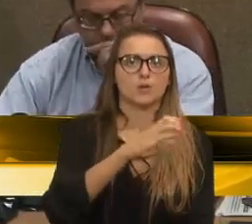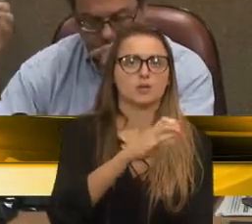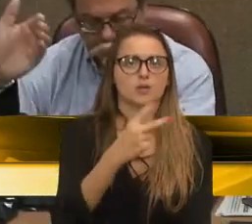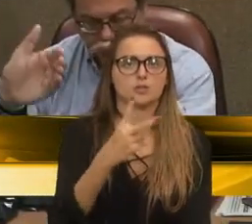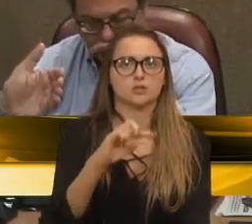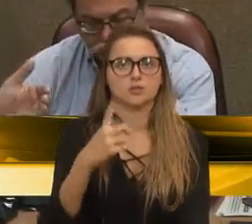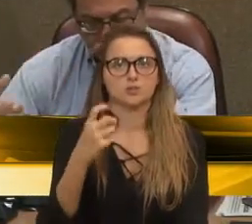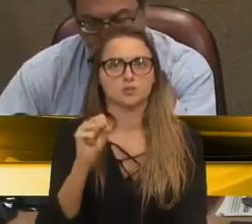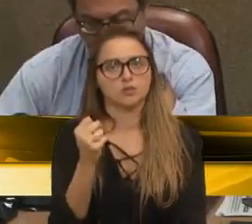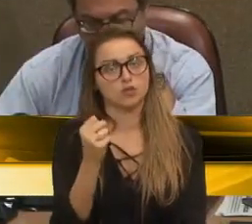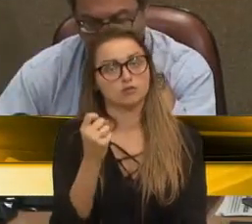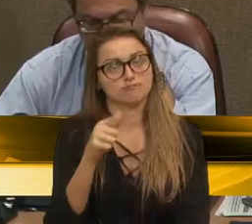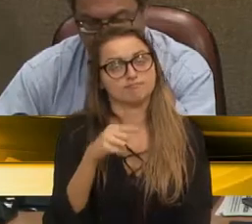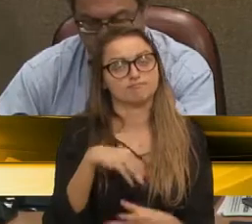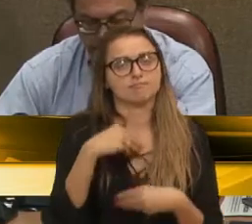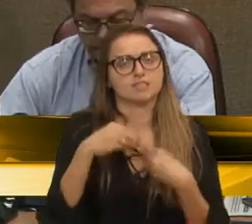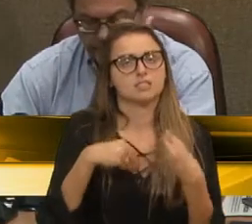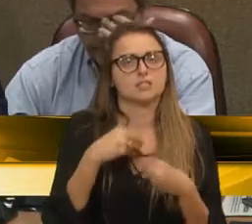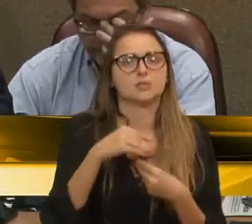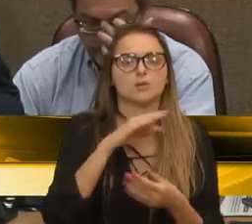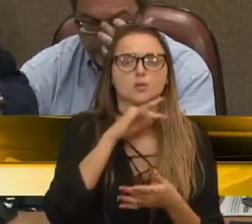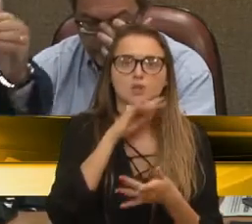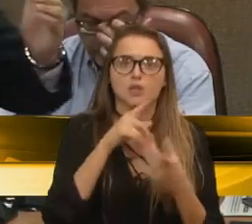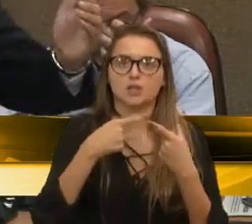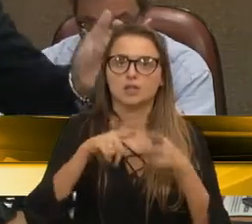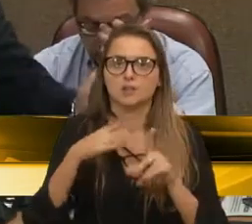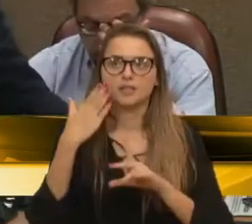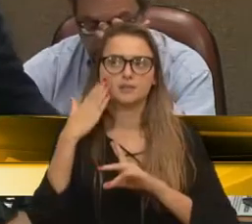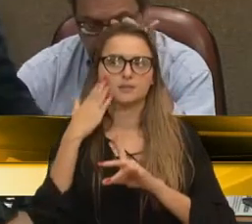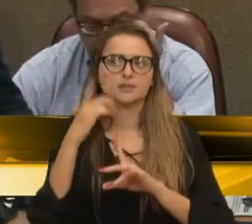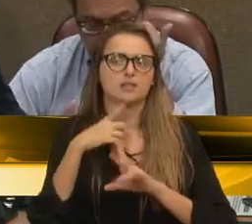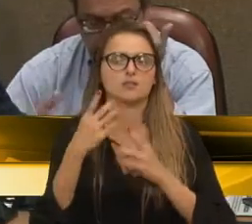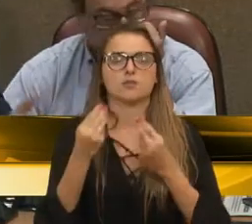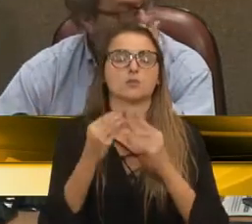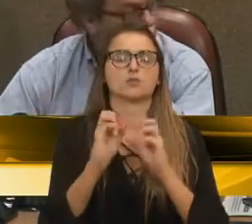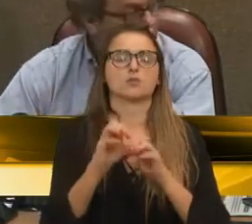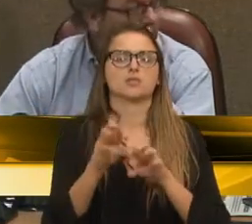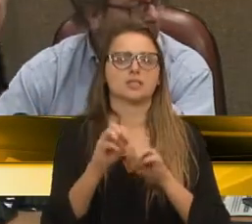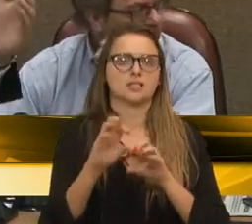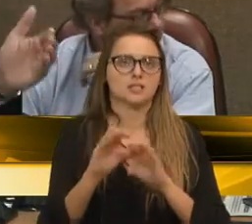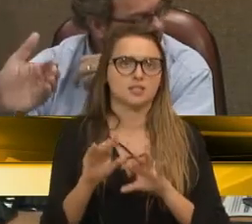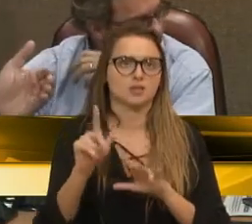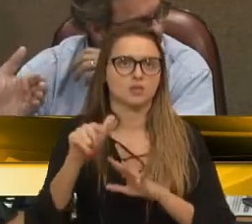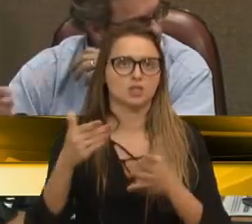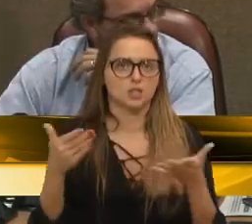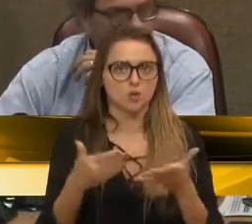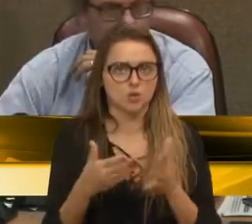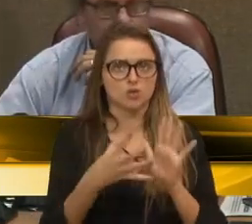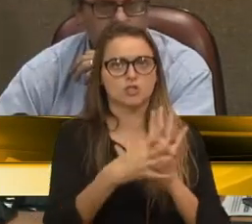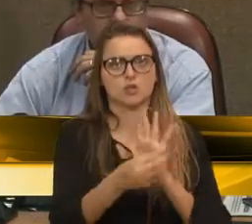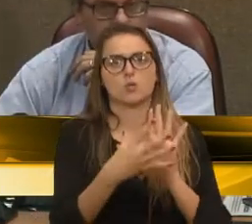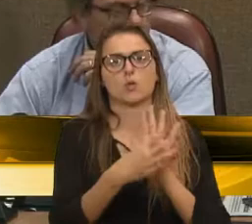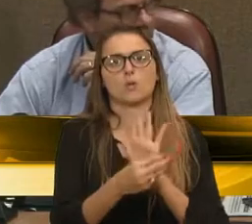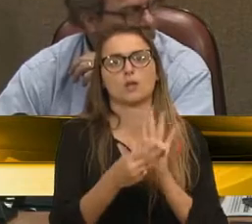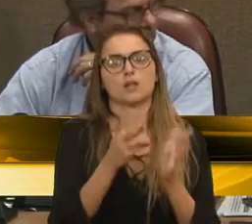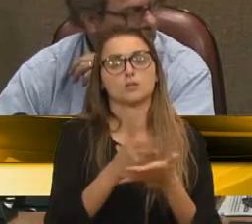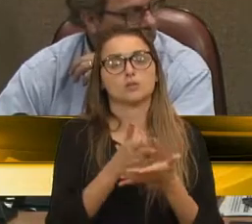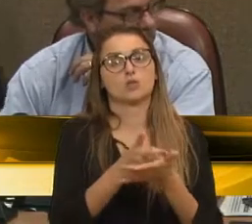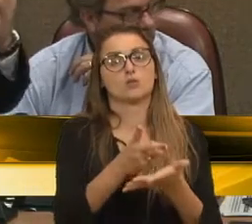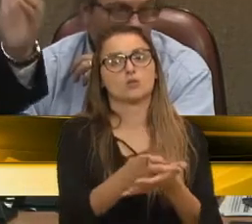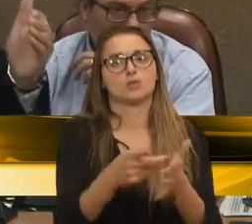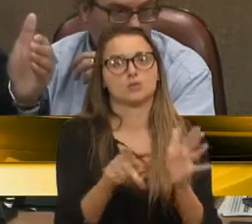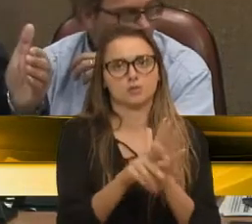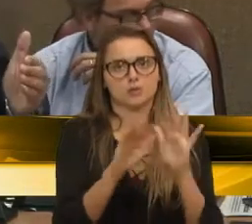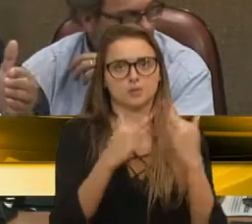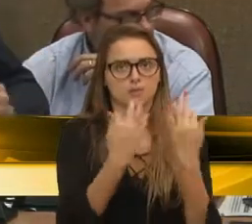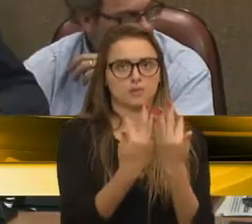fica uma lacuna, mas também sabemos que deixou muitos ensinamentos que hoje são encampados pela sua família, são